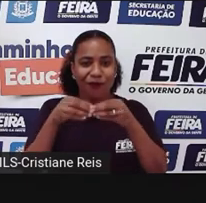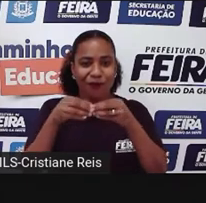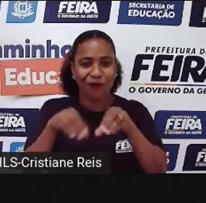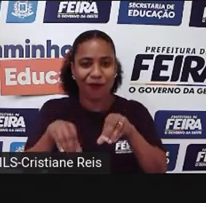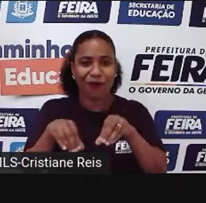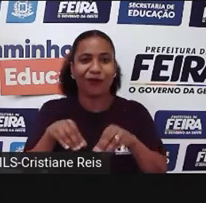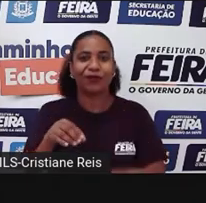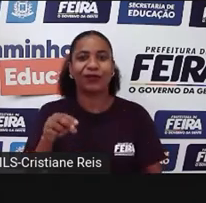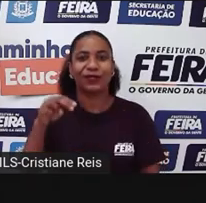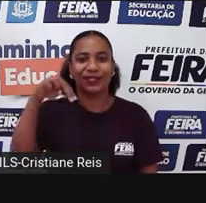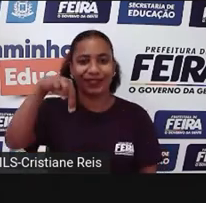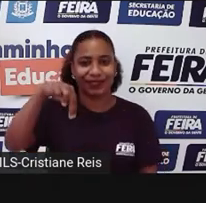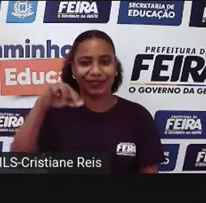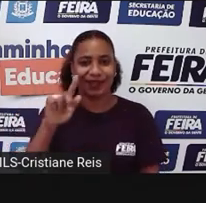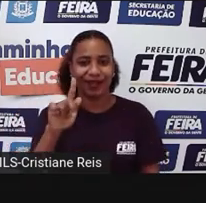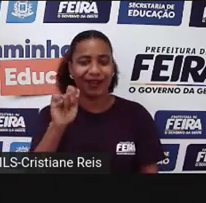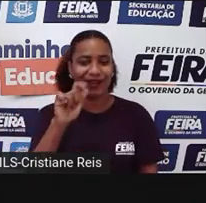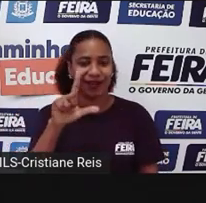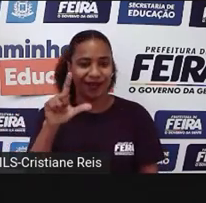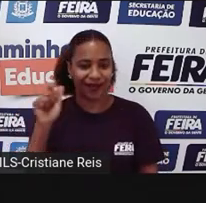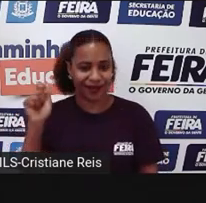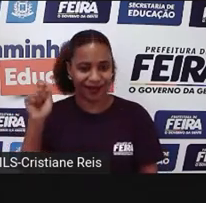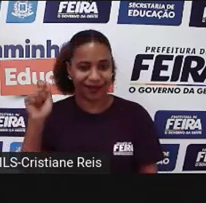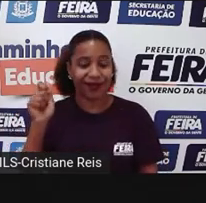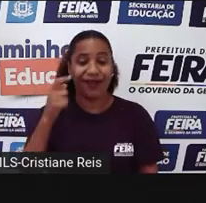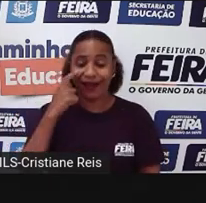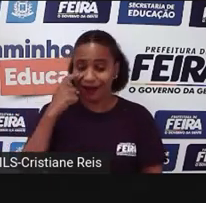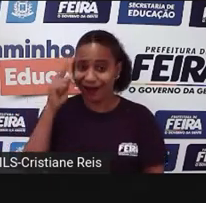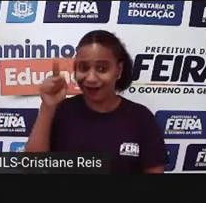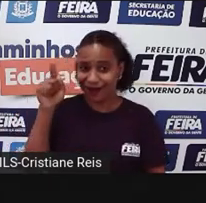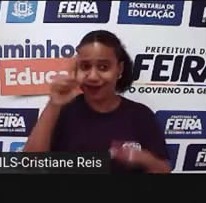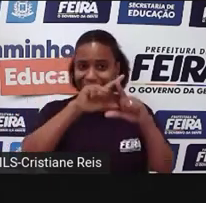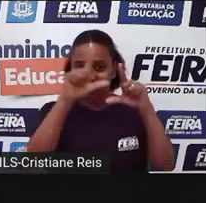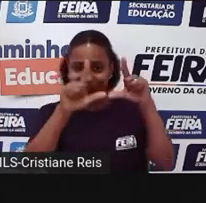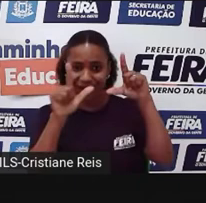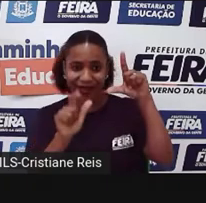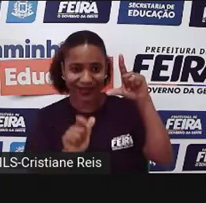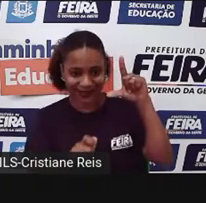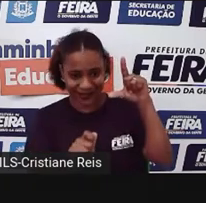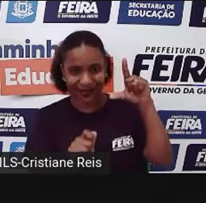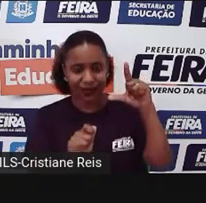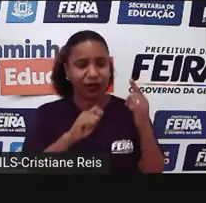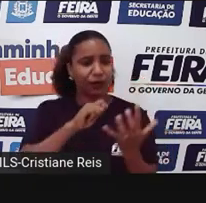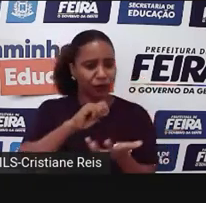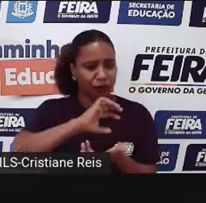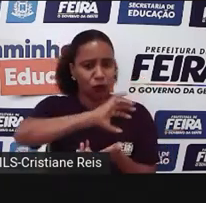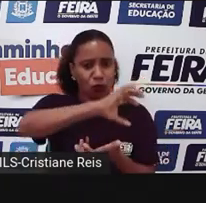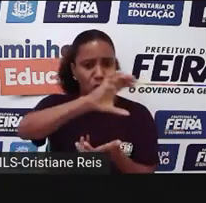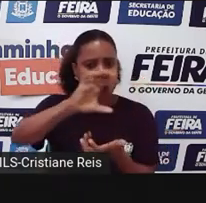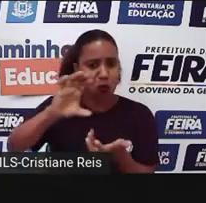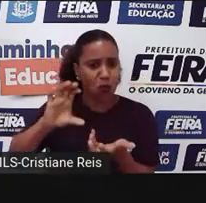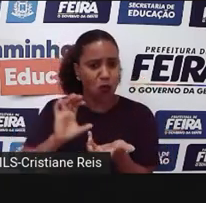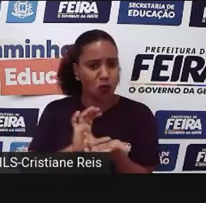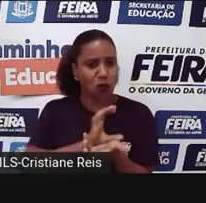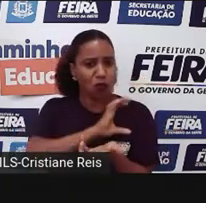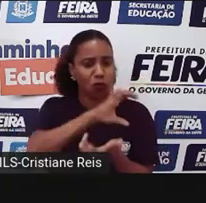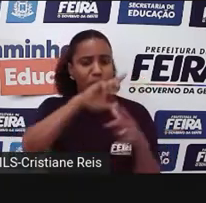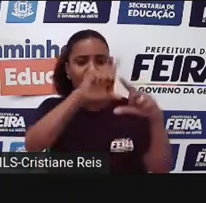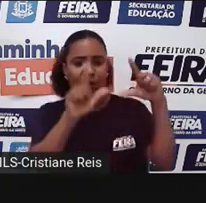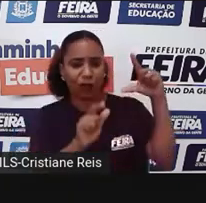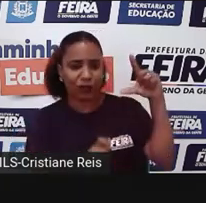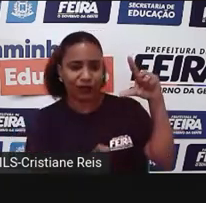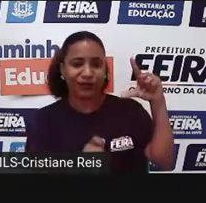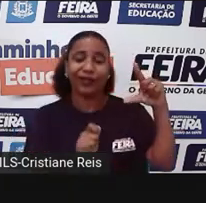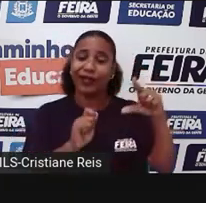quando a gente fala em África, gente fala em continente. Então, lá existem tradições diferentes, existem etnias diferentes, existem povos diferentes, línguas